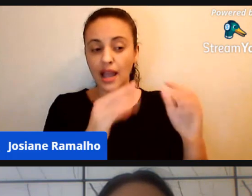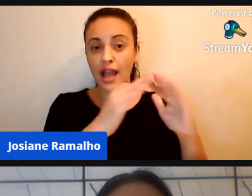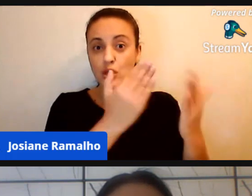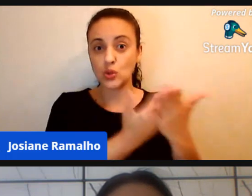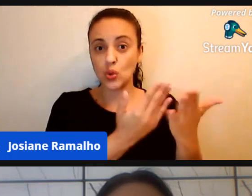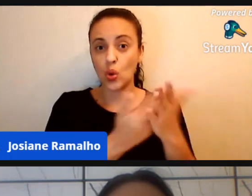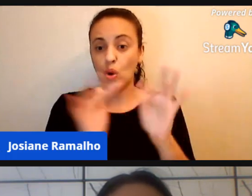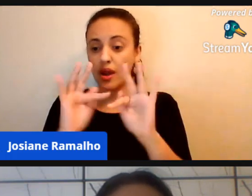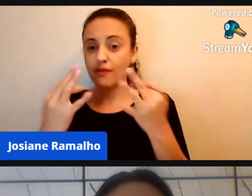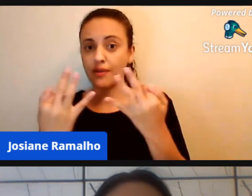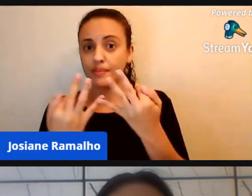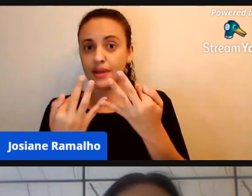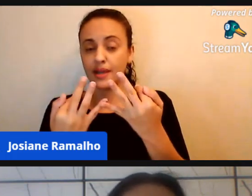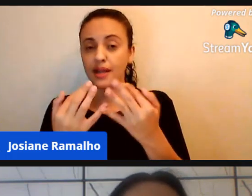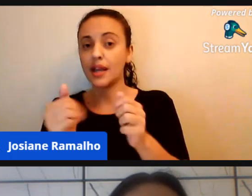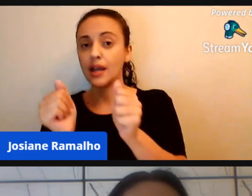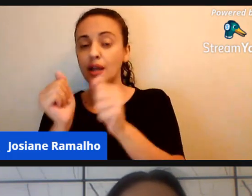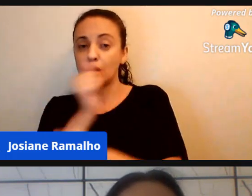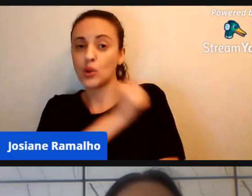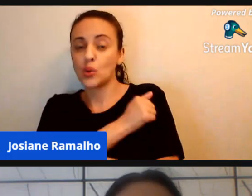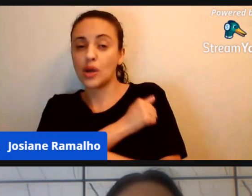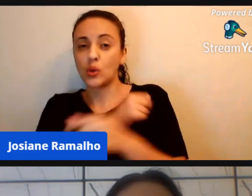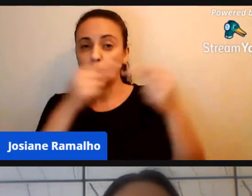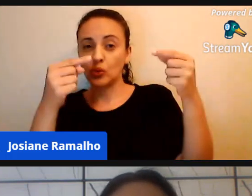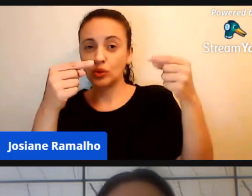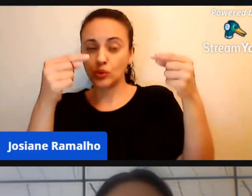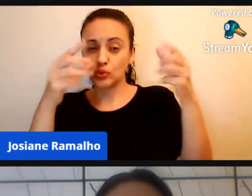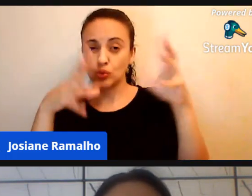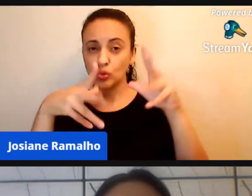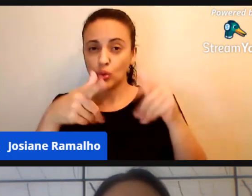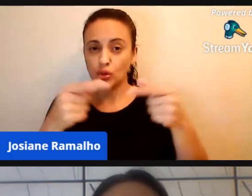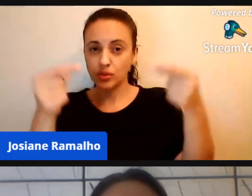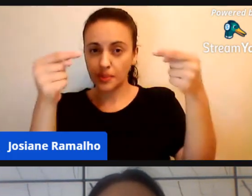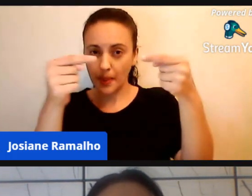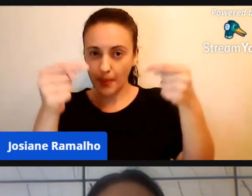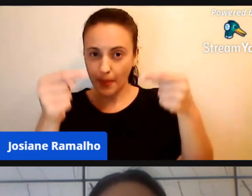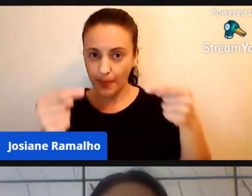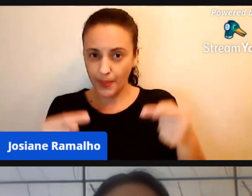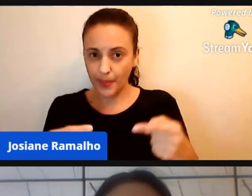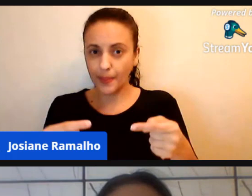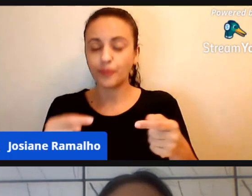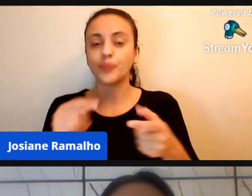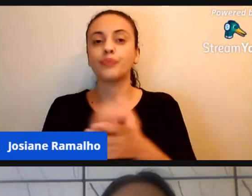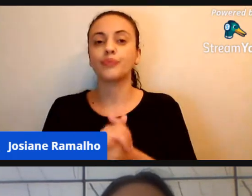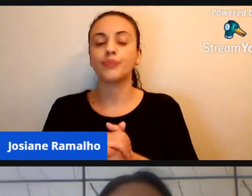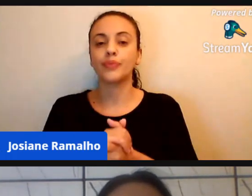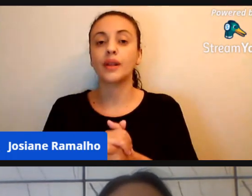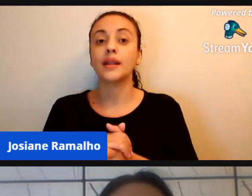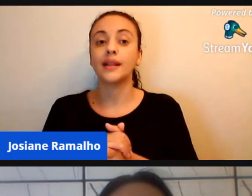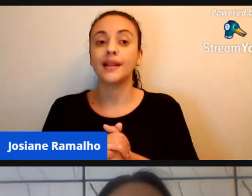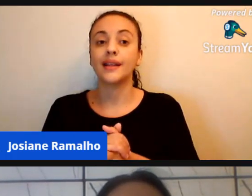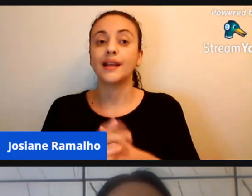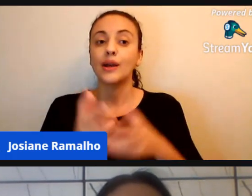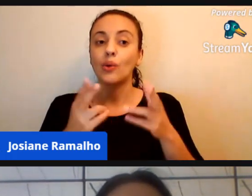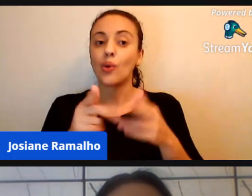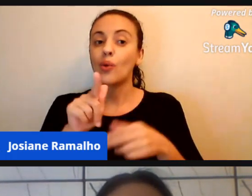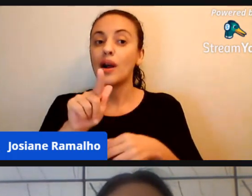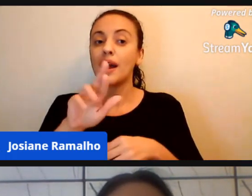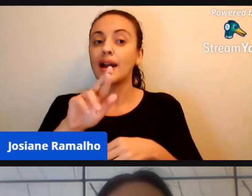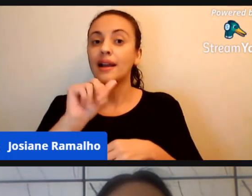quanto com os alunos, que é o nosso foco, o principal, e como a Gra disse,